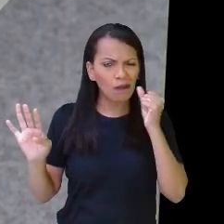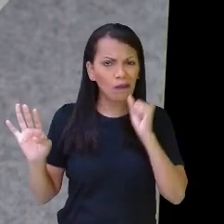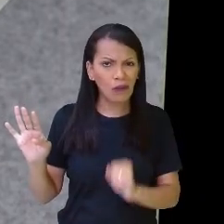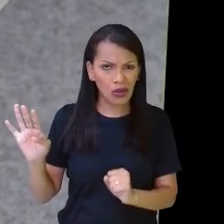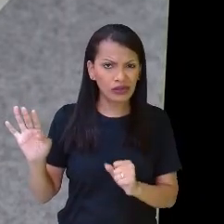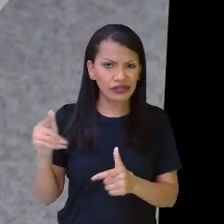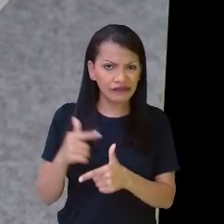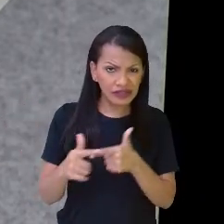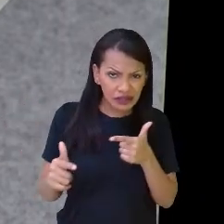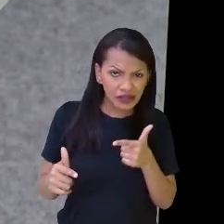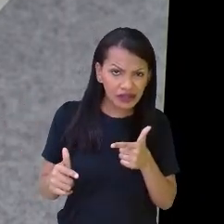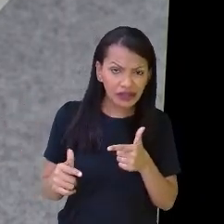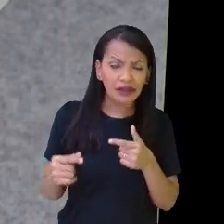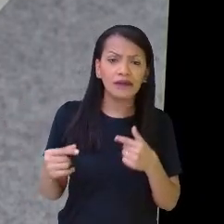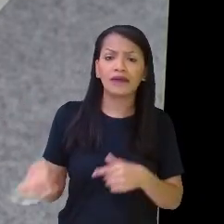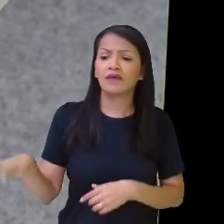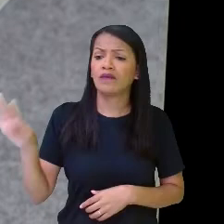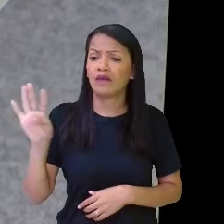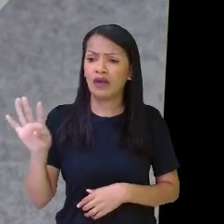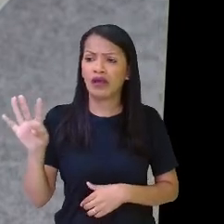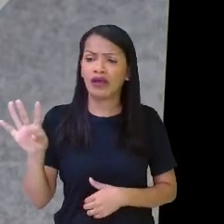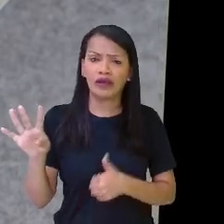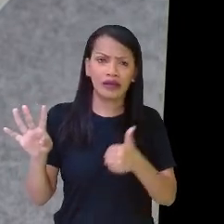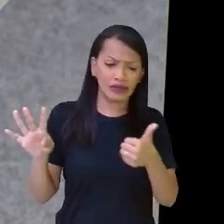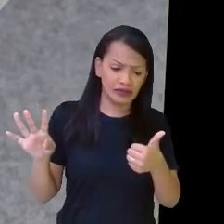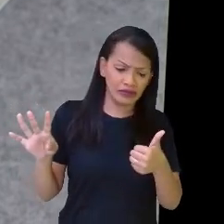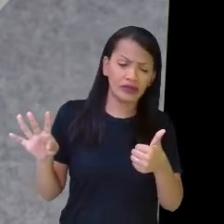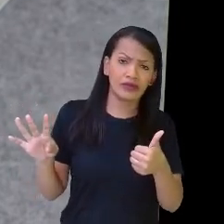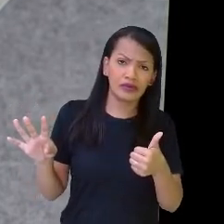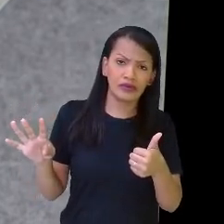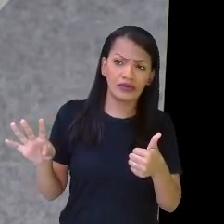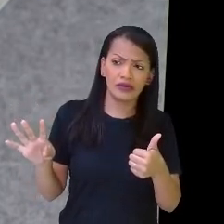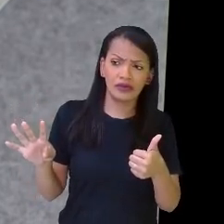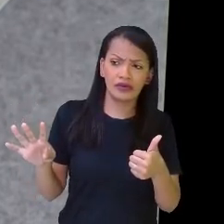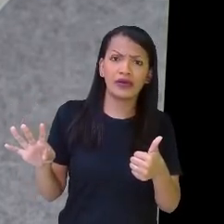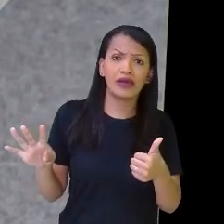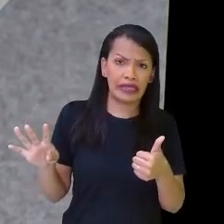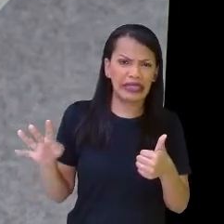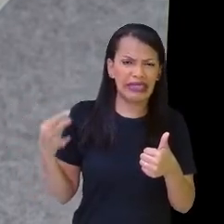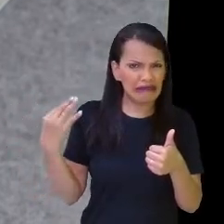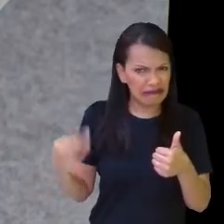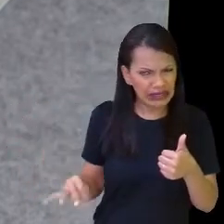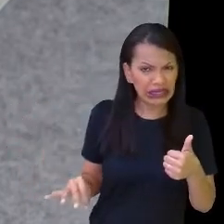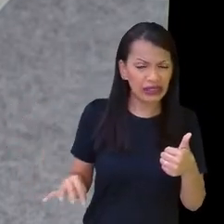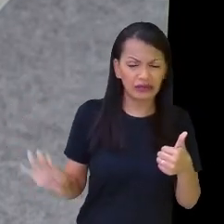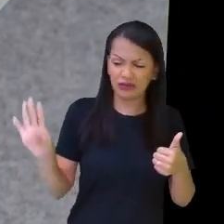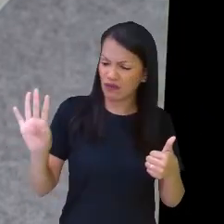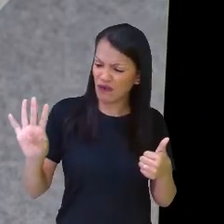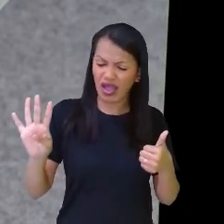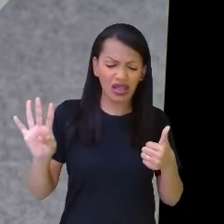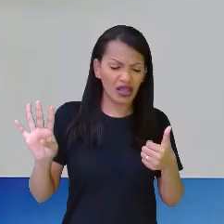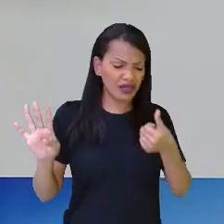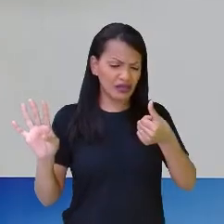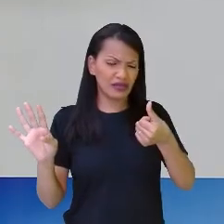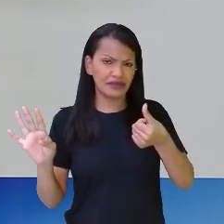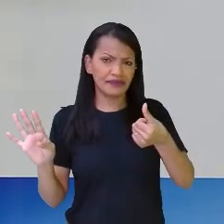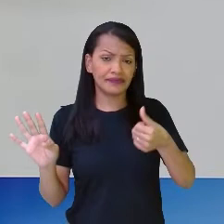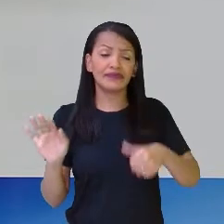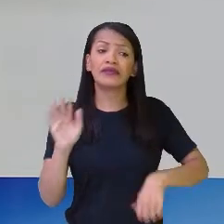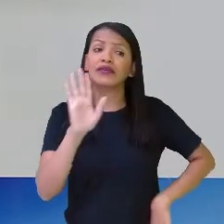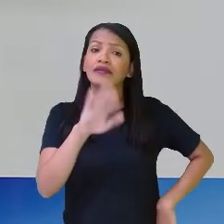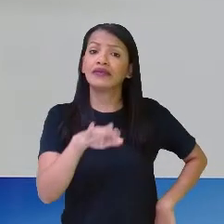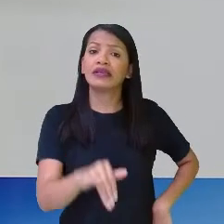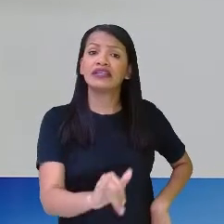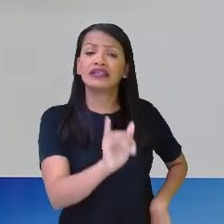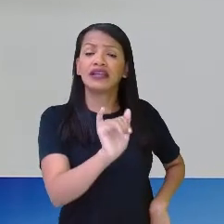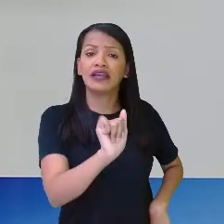Ah, professora, você não dividiu aí no meio? Dividiu aqui, um tanto para um lado, um tanto para o Isso aqui está no meio, certo, minha gente? Yasmin,